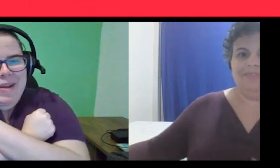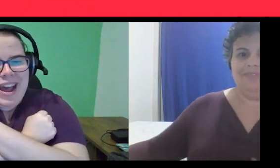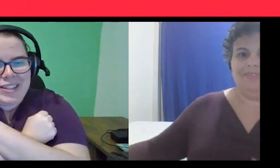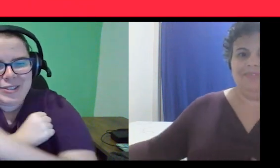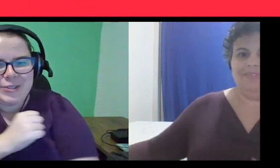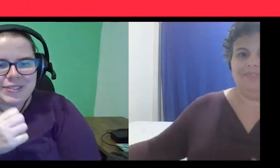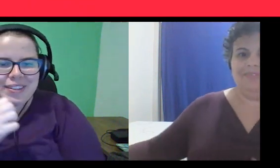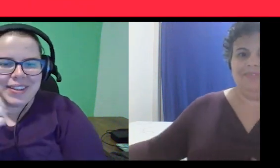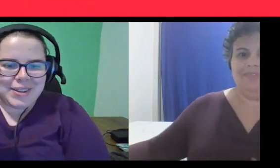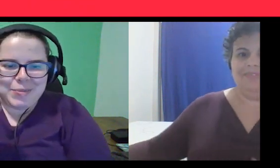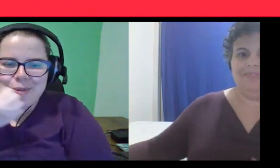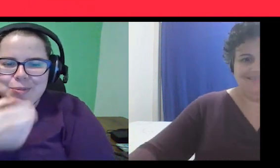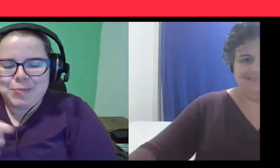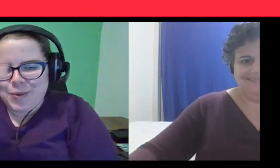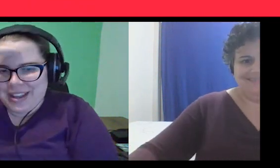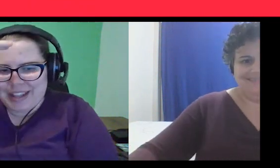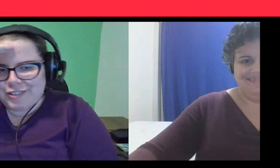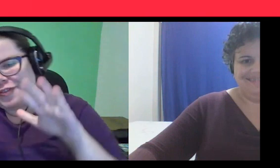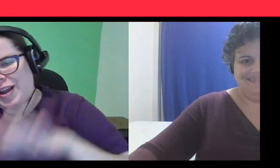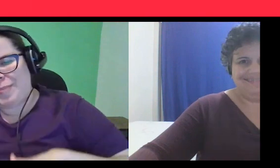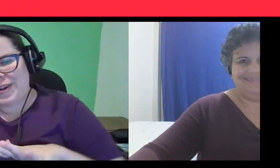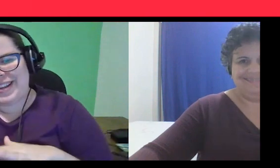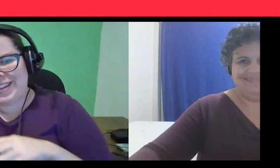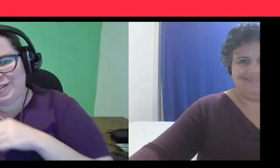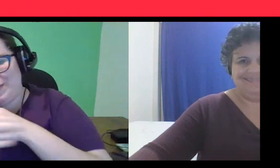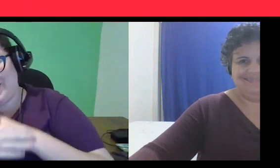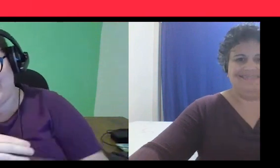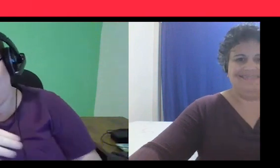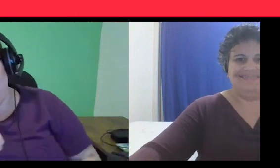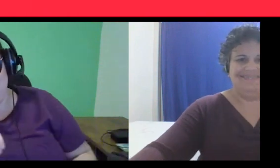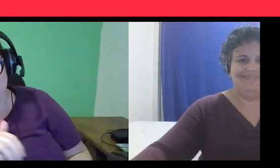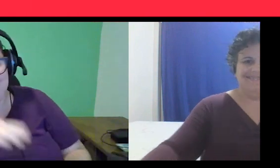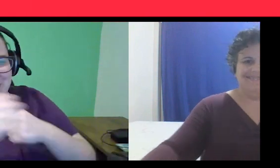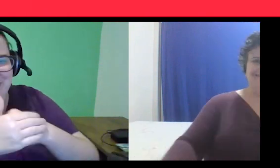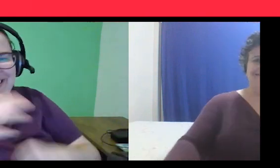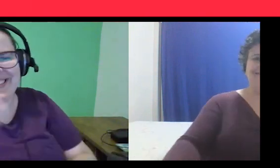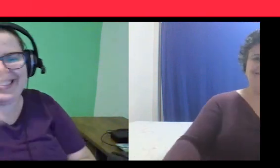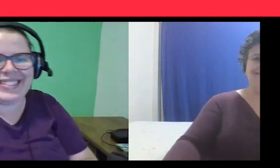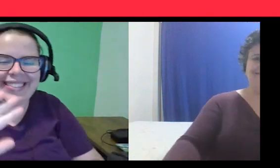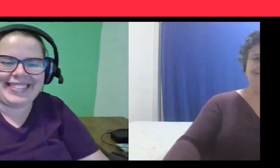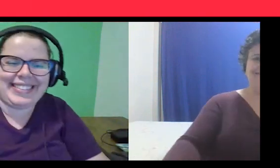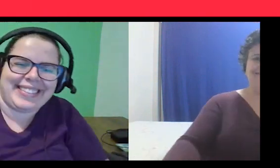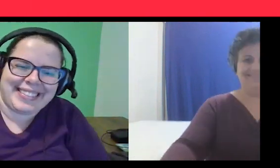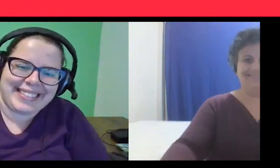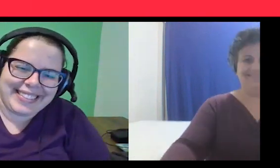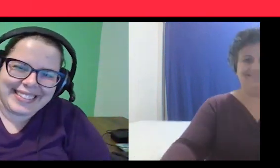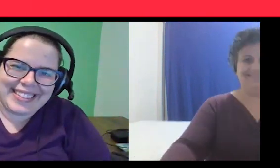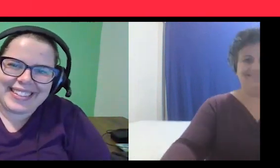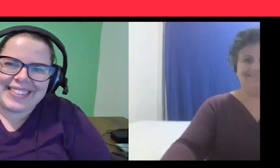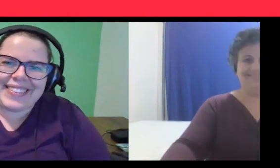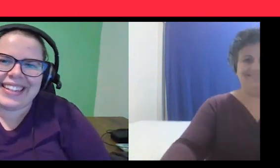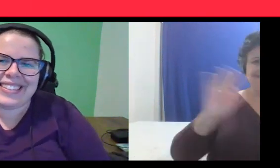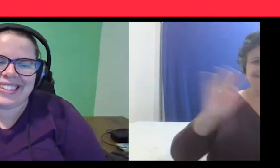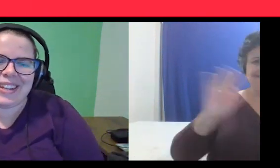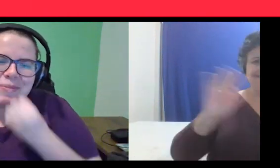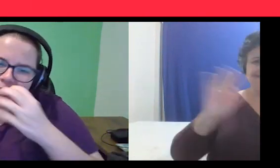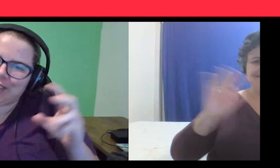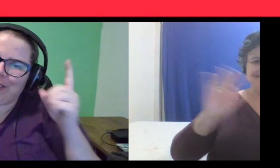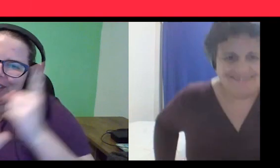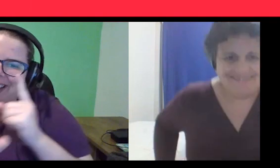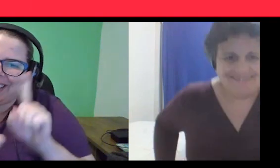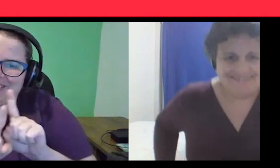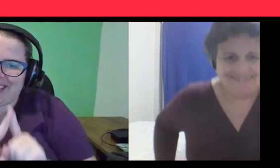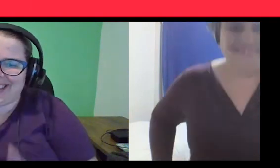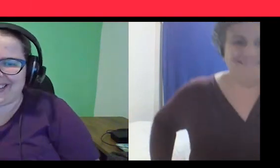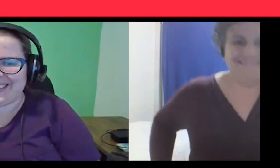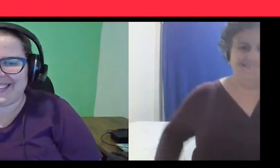aqui é abraço. Muito boa, Renato, vou ficar por aqui nos bastidores. Maravilha, obrigado mais uma vez, sempre muito bom te encontrar, Vou